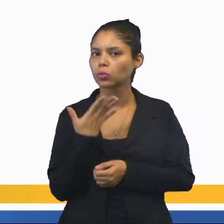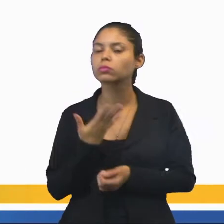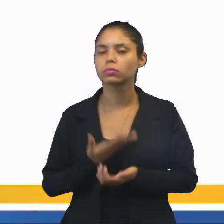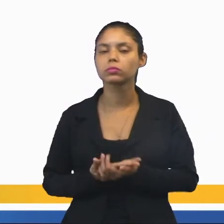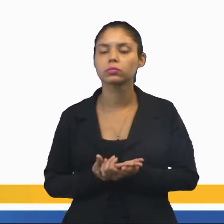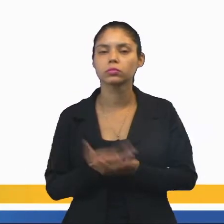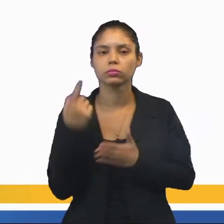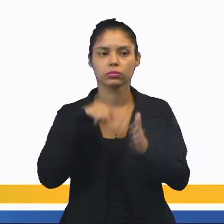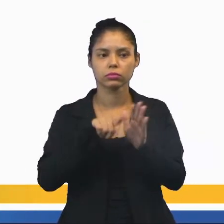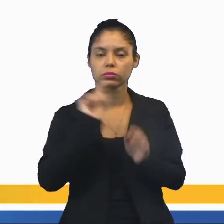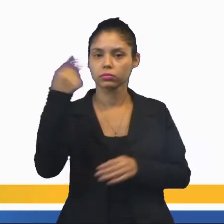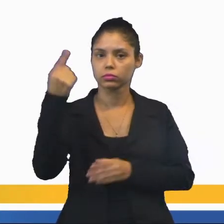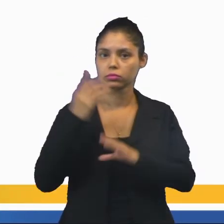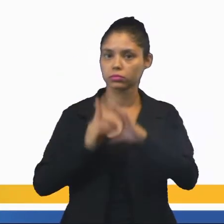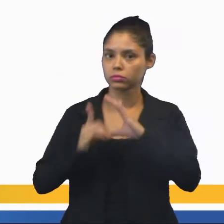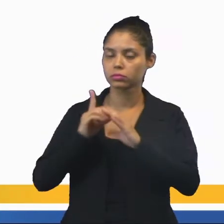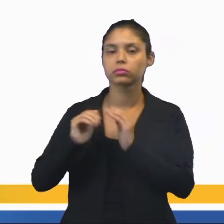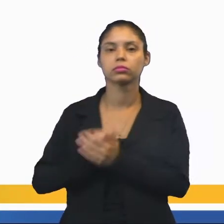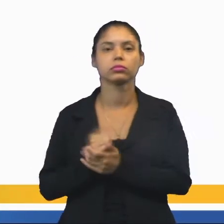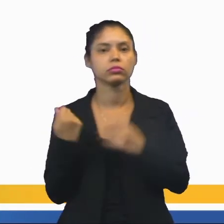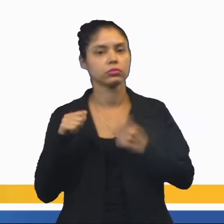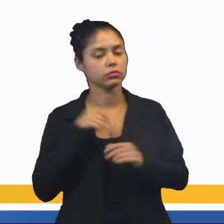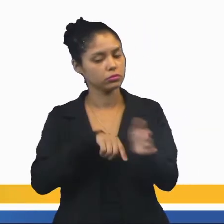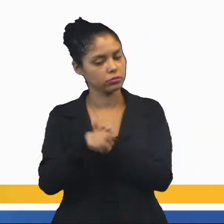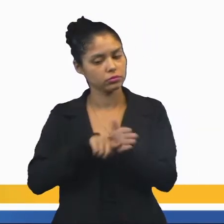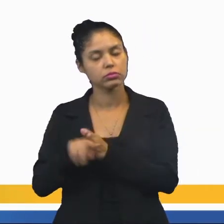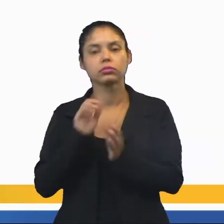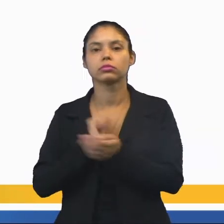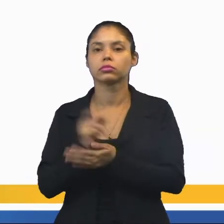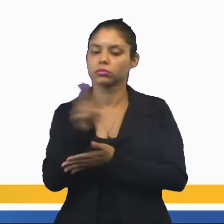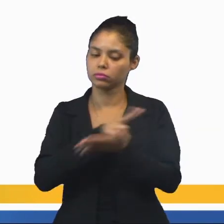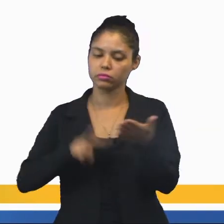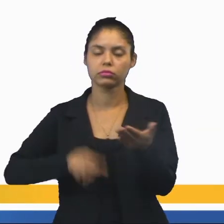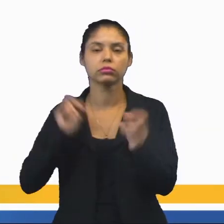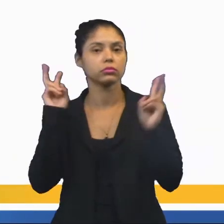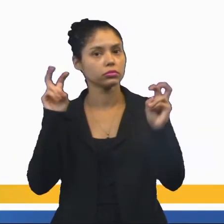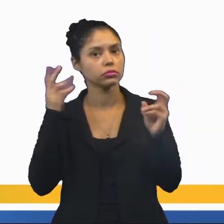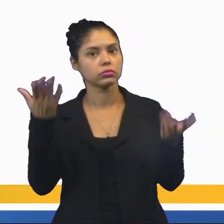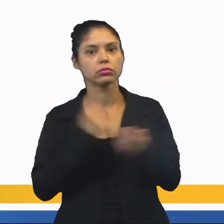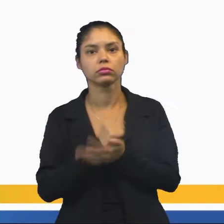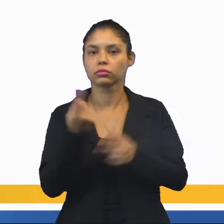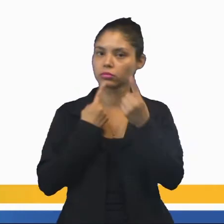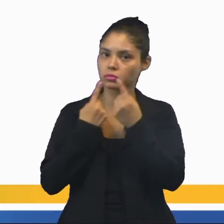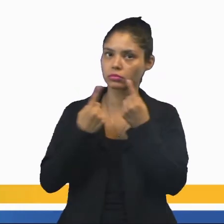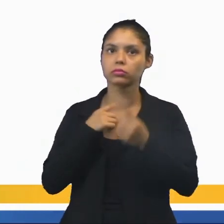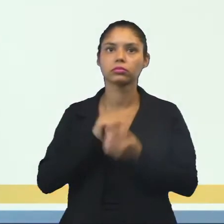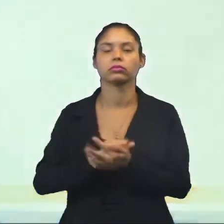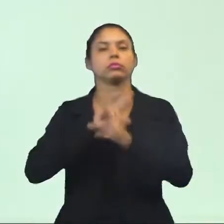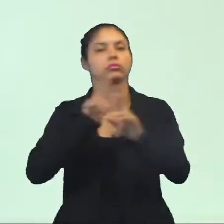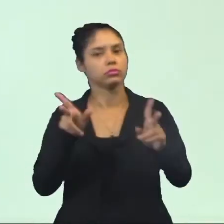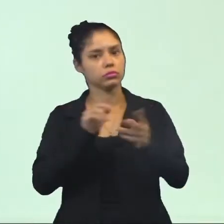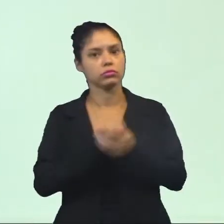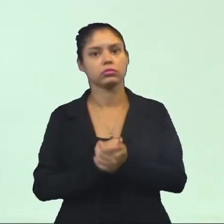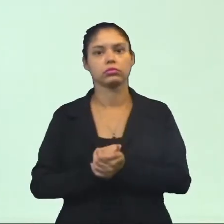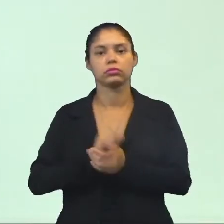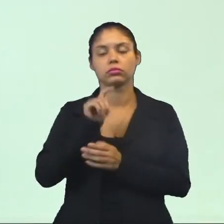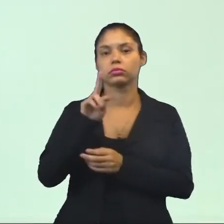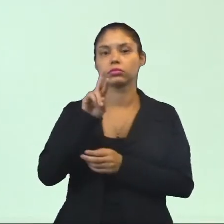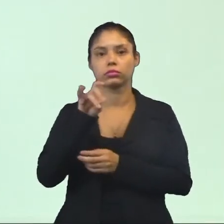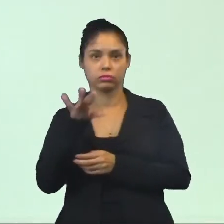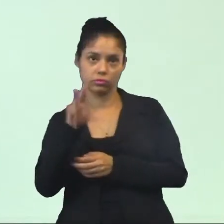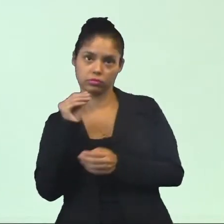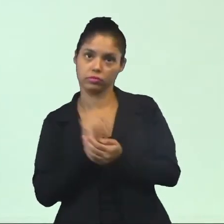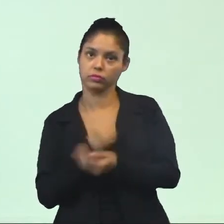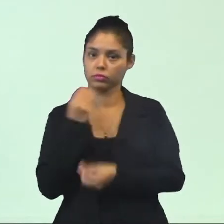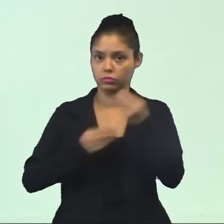aquele culto. Mas eu preciso, eu tenho que pesquisar, eu tenho que ler sobre isso. Dialogar com os diferentes adeptos, como a gente está